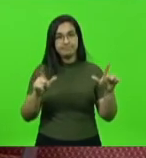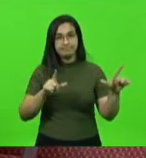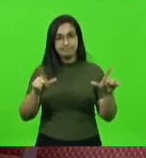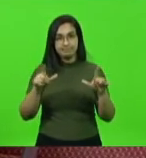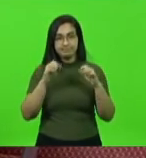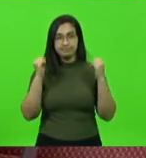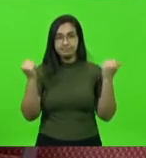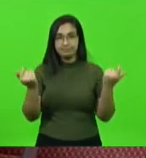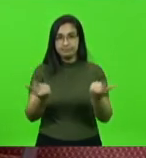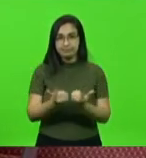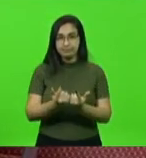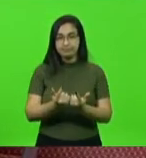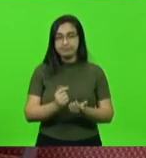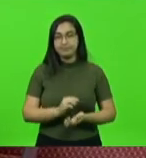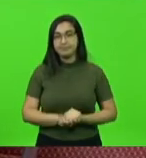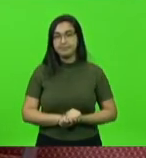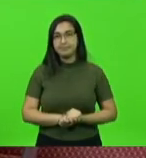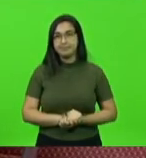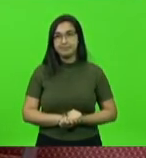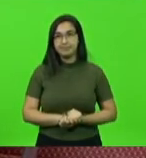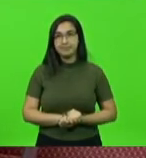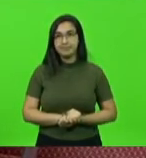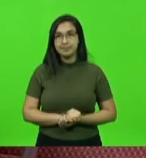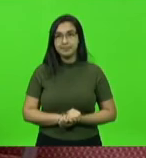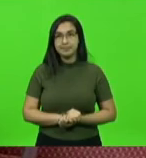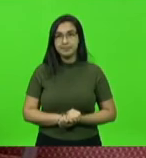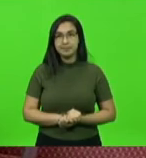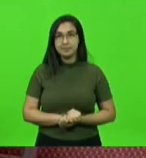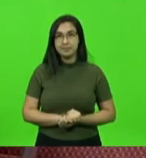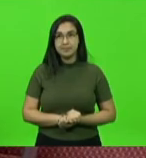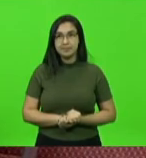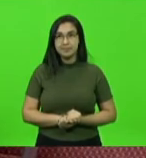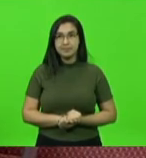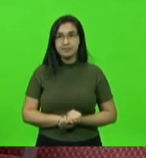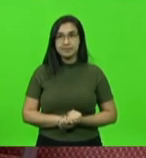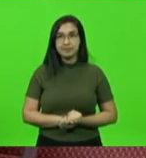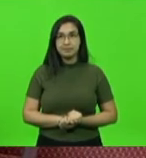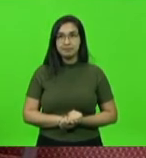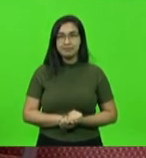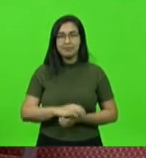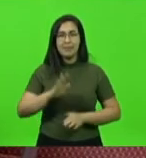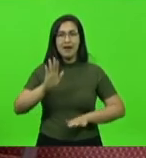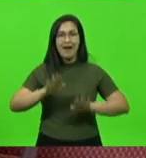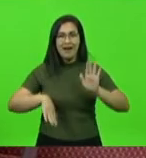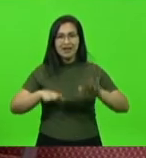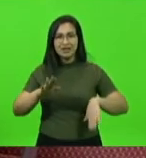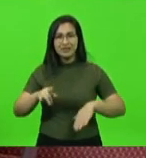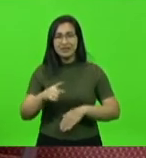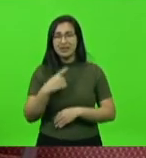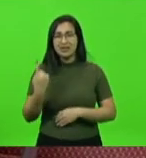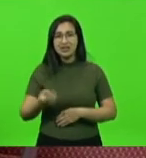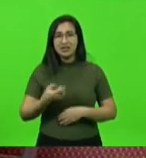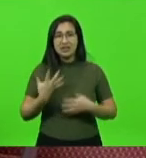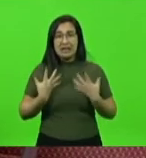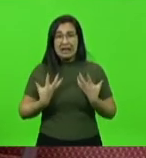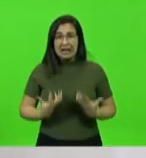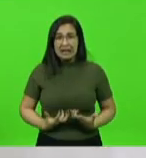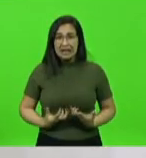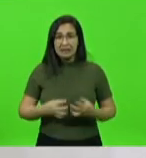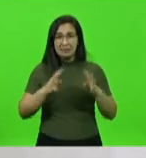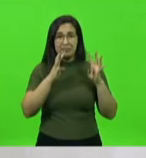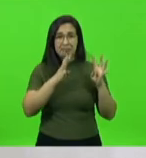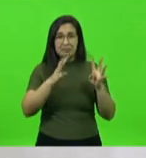Real, senhoras e senhores. Tem hora que a gente cansa de ouvir tanta mentira,